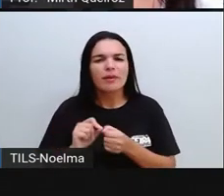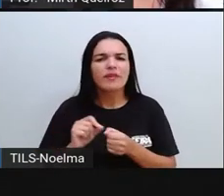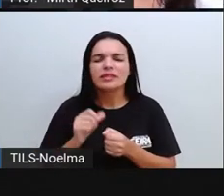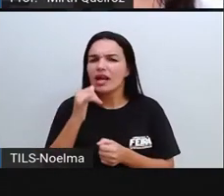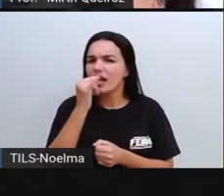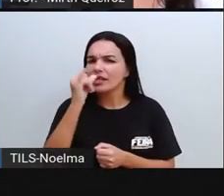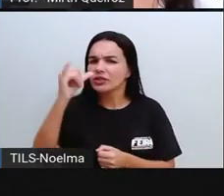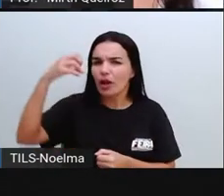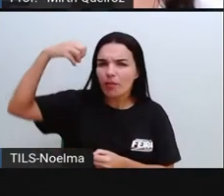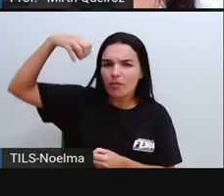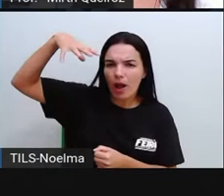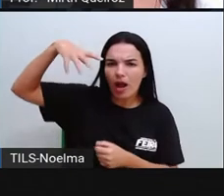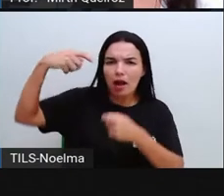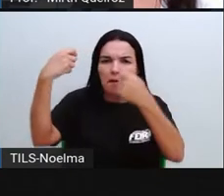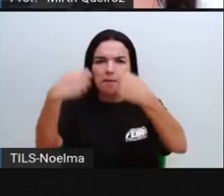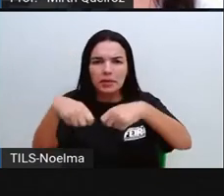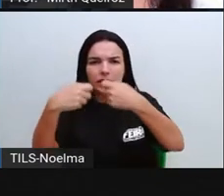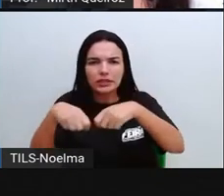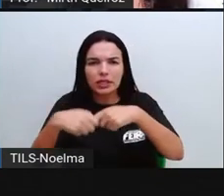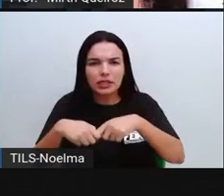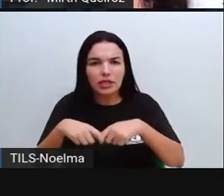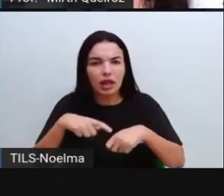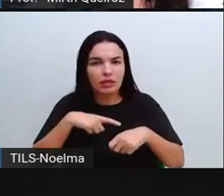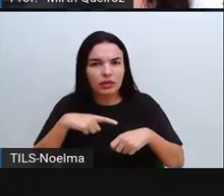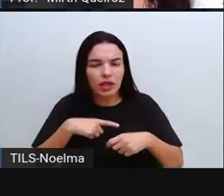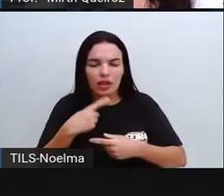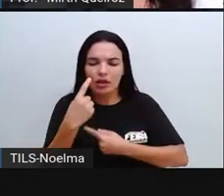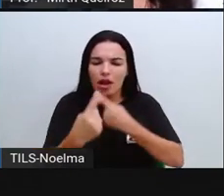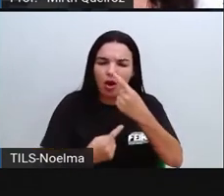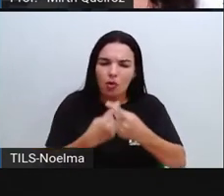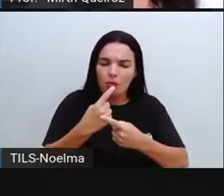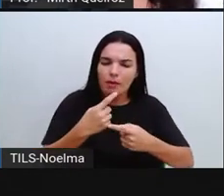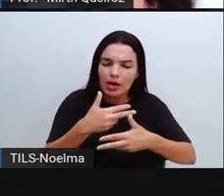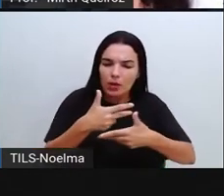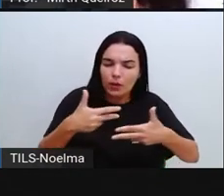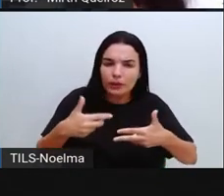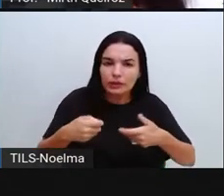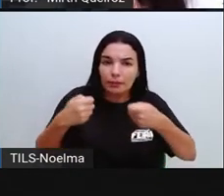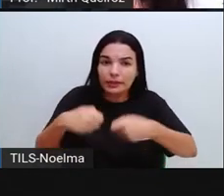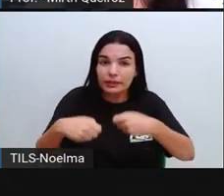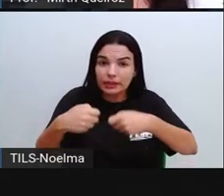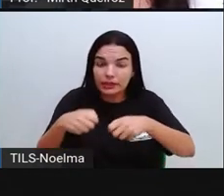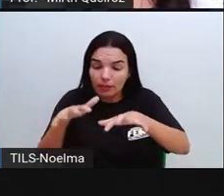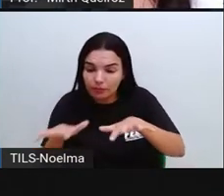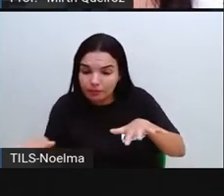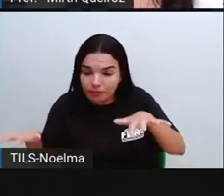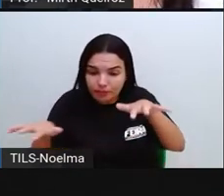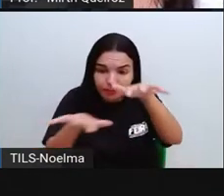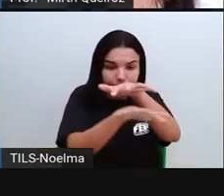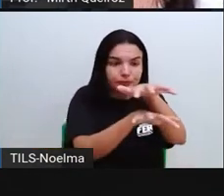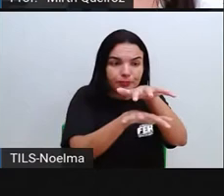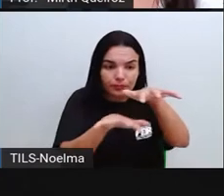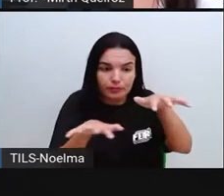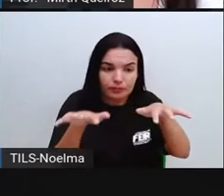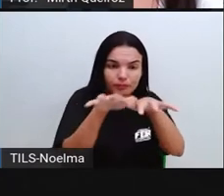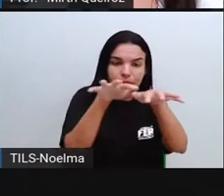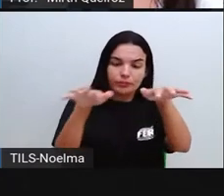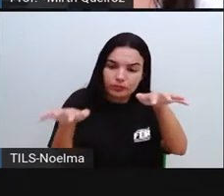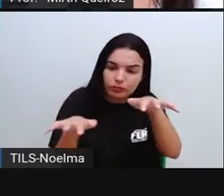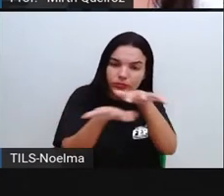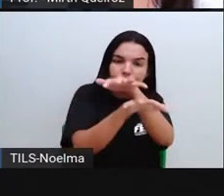energia elétrica, é necessário que um determinado corpo realize um trabalho sobre outro corpo que vai fazer com que